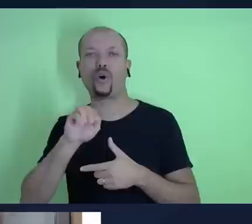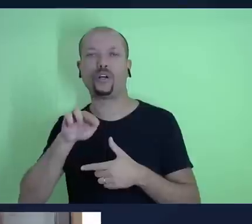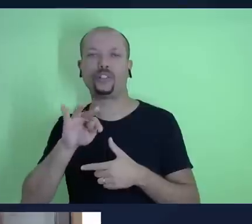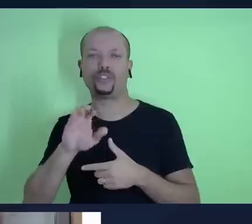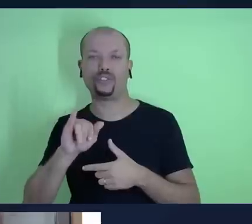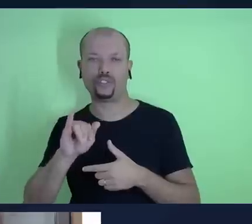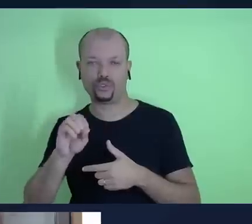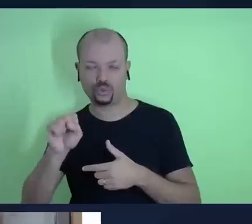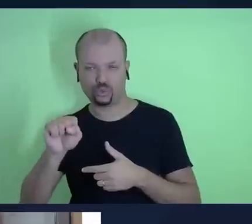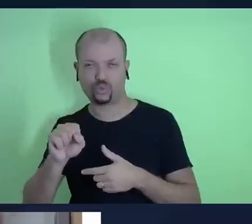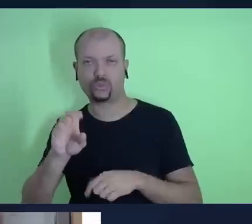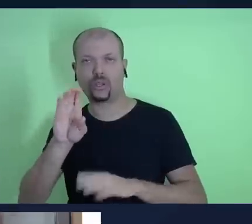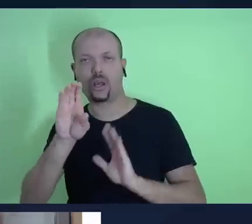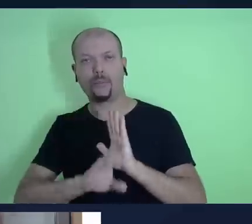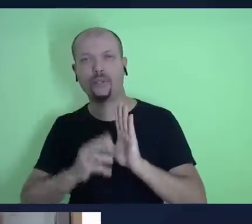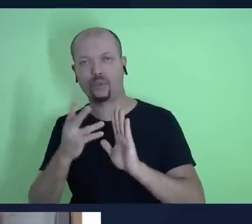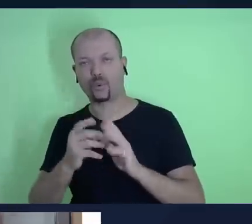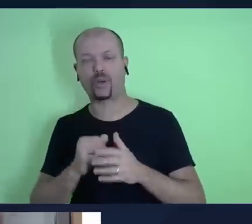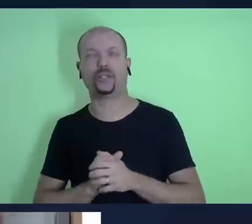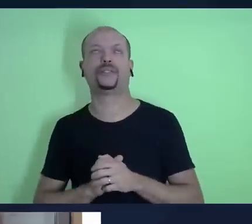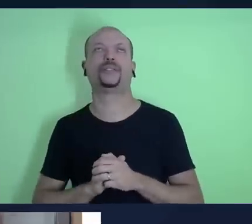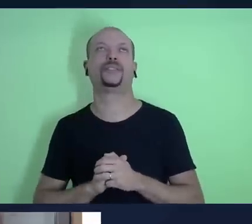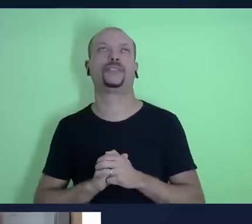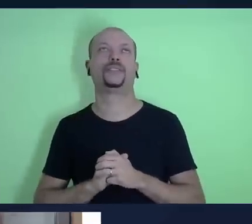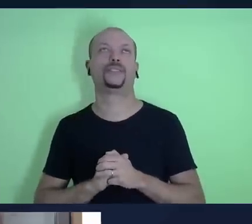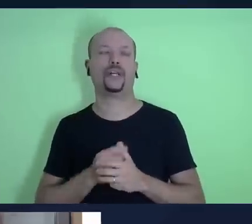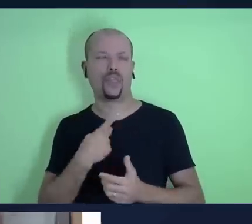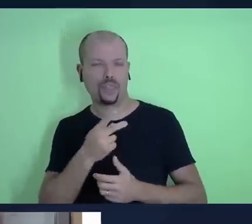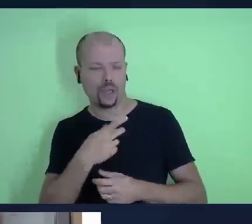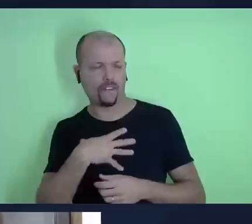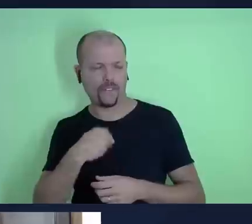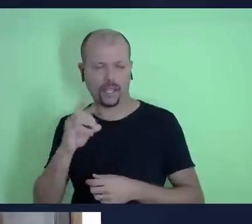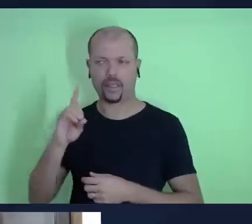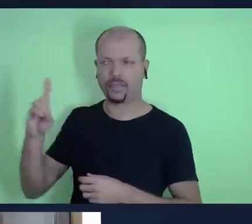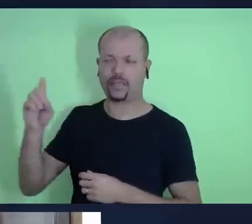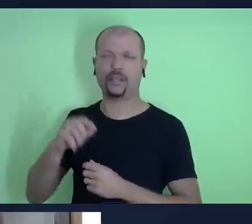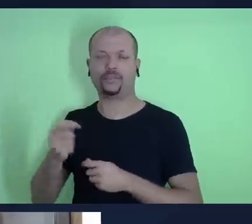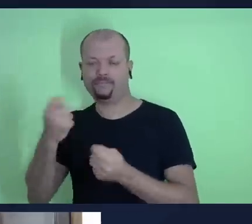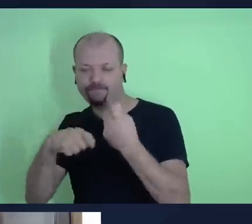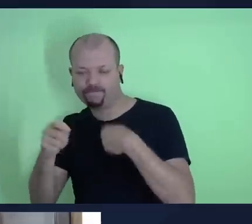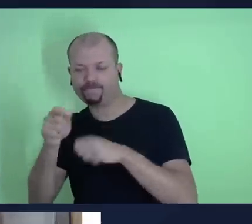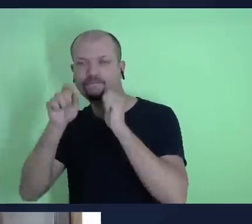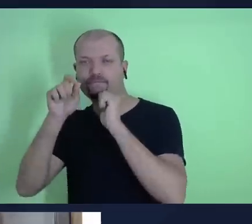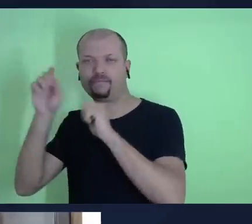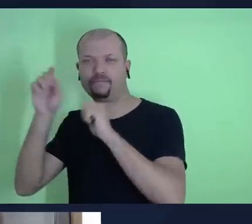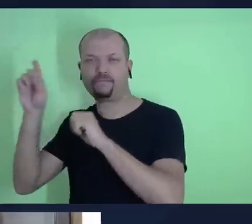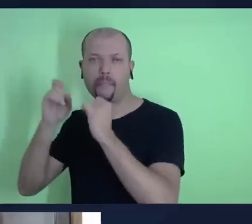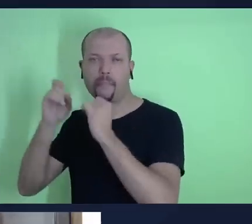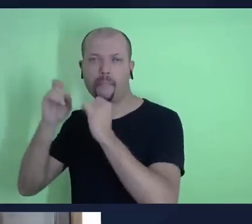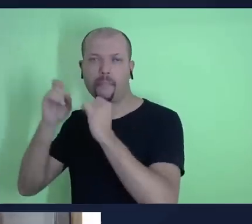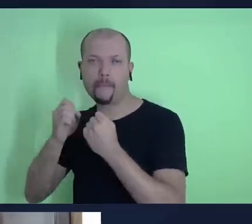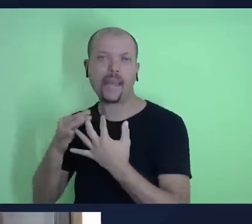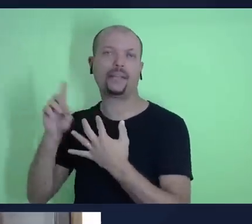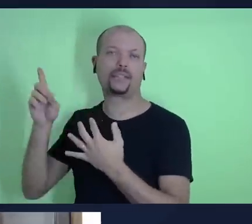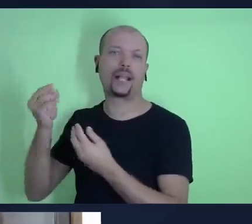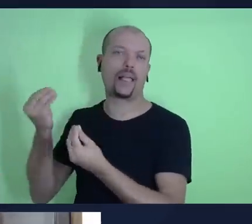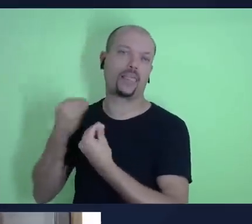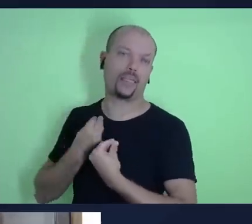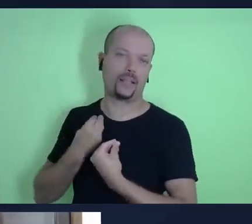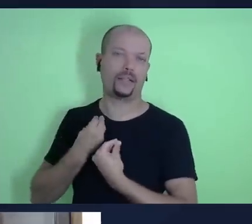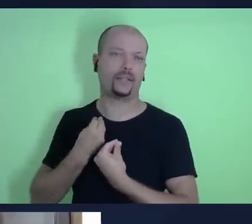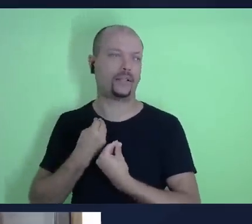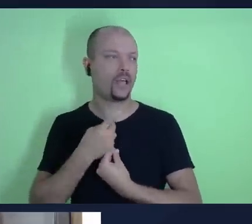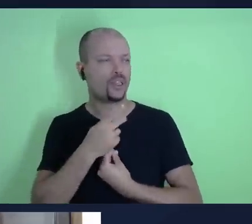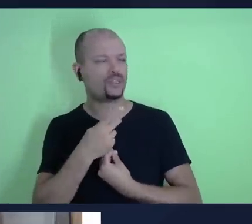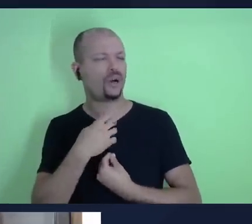de Deus mordomos de Deus que administramos as suas bênçãos que tipo de pessoas nós devemos ser porque